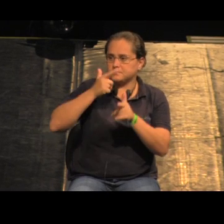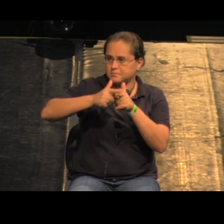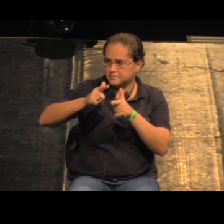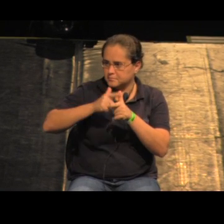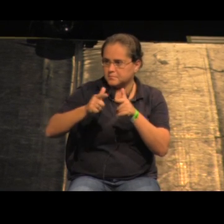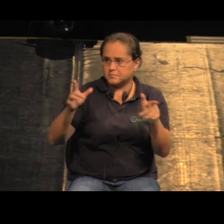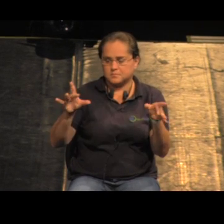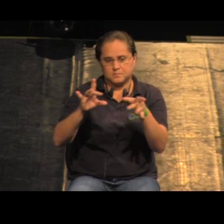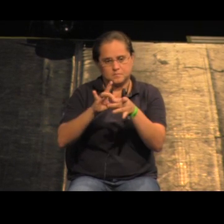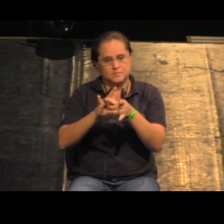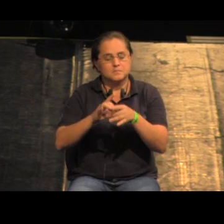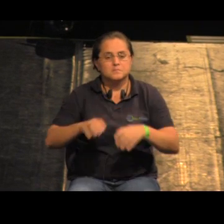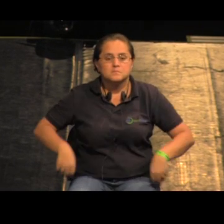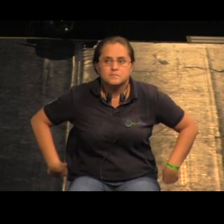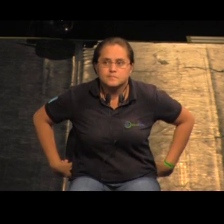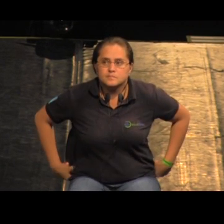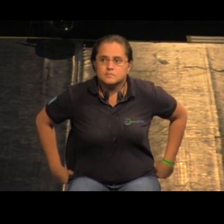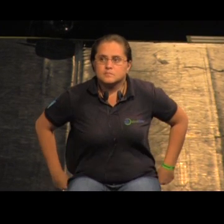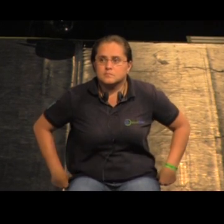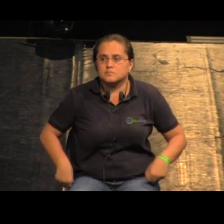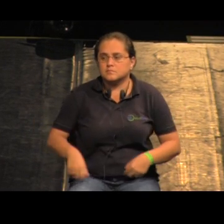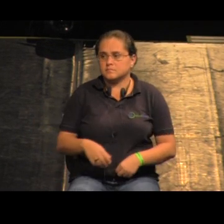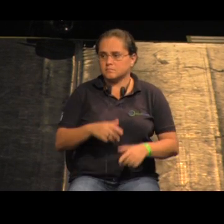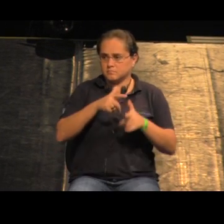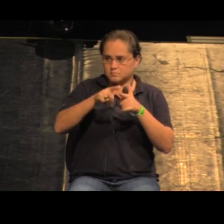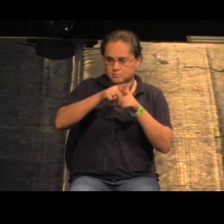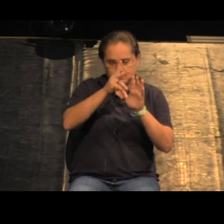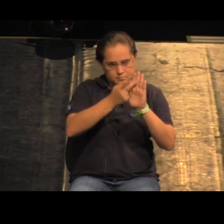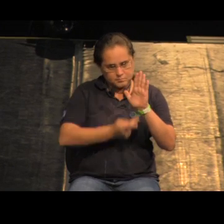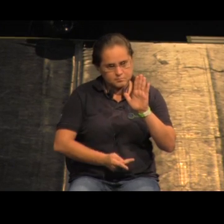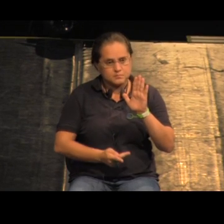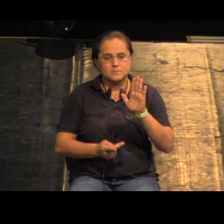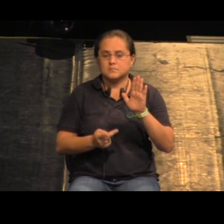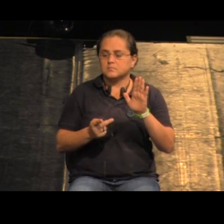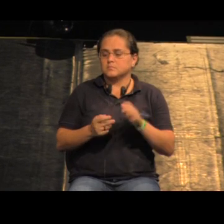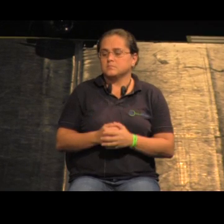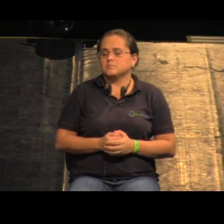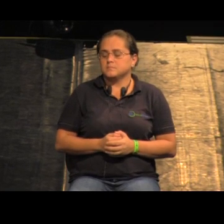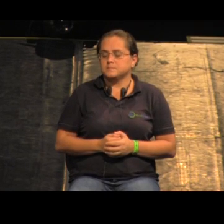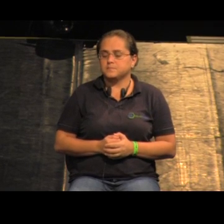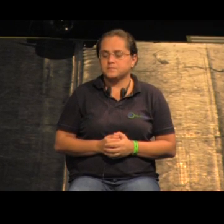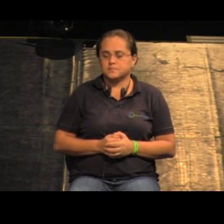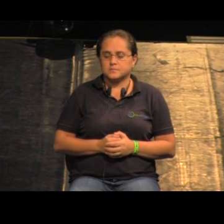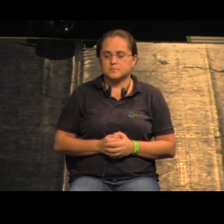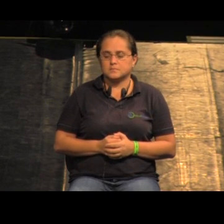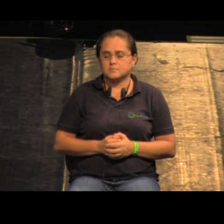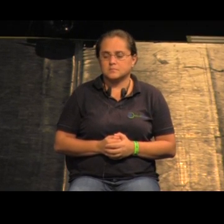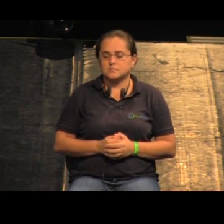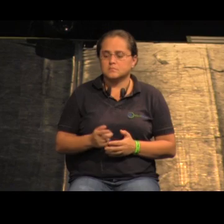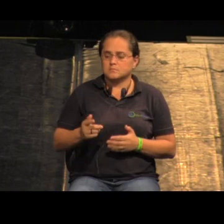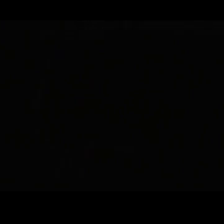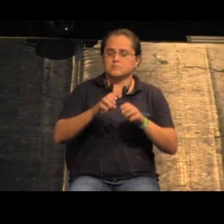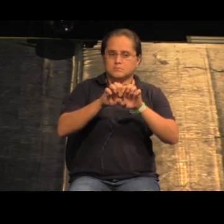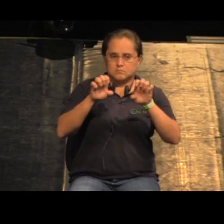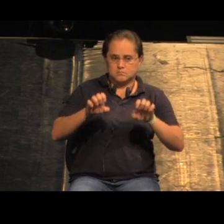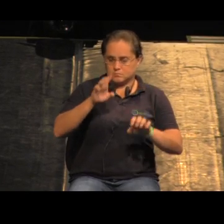problemas de conexão e a gente vai ligando e pulverizando esses projetos em meio ao tecido urbano existente essas são as